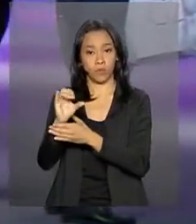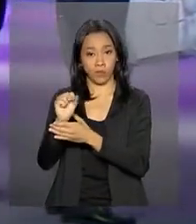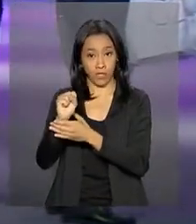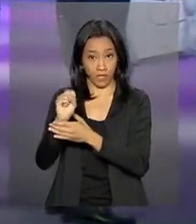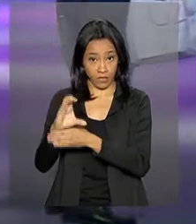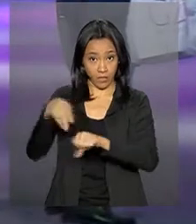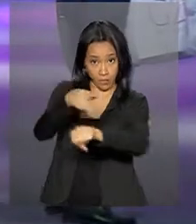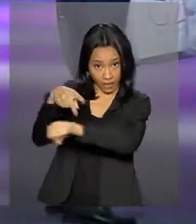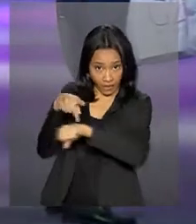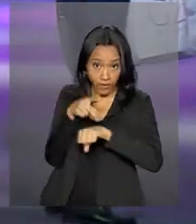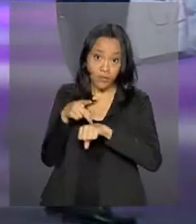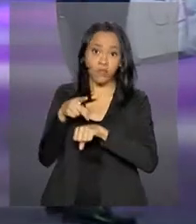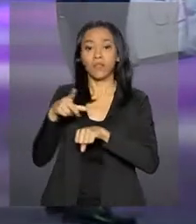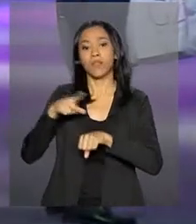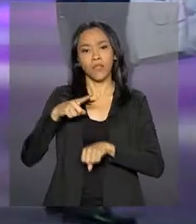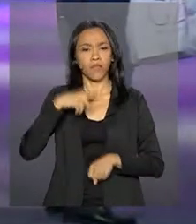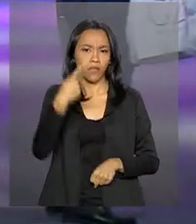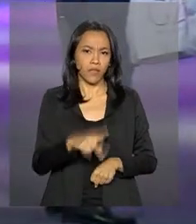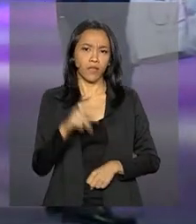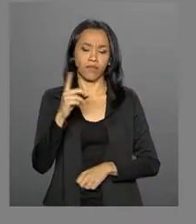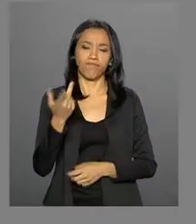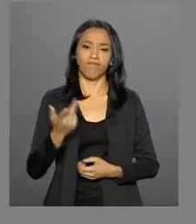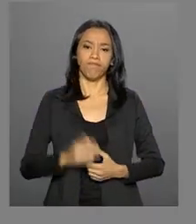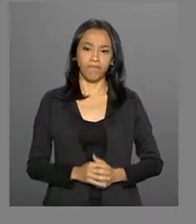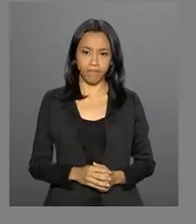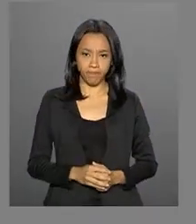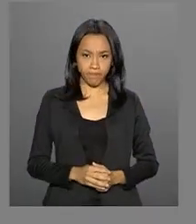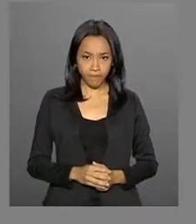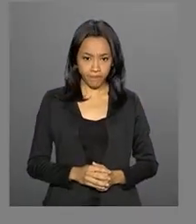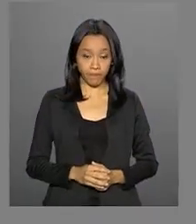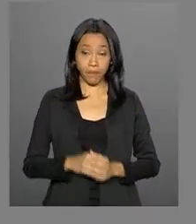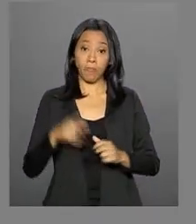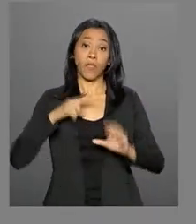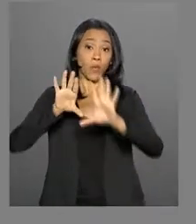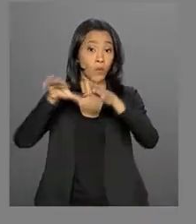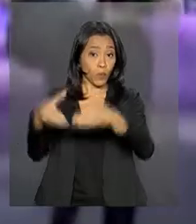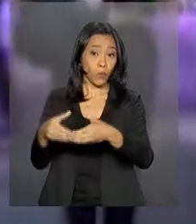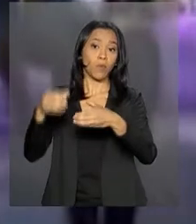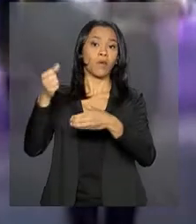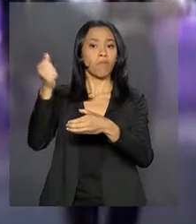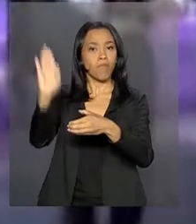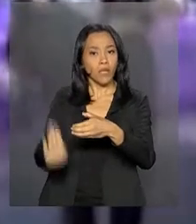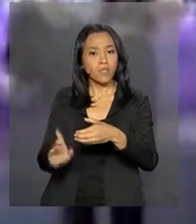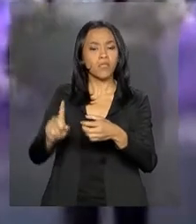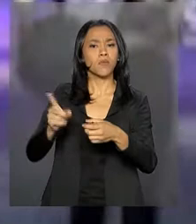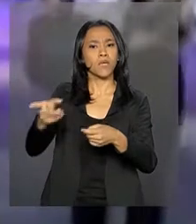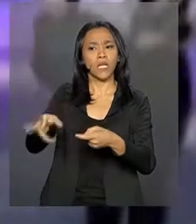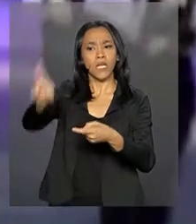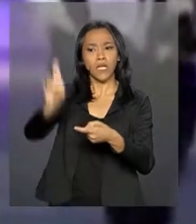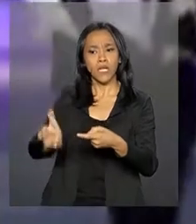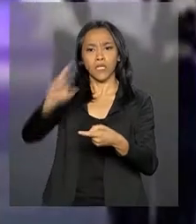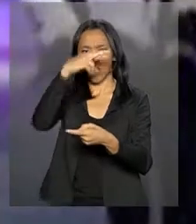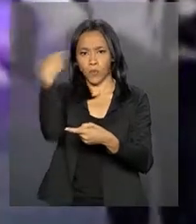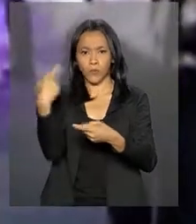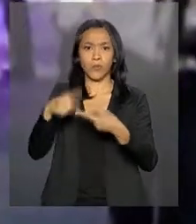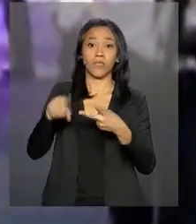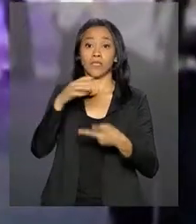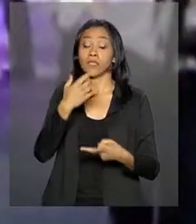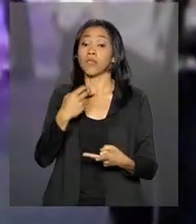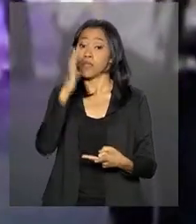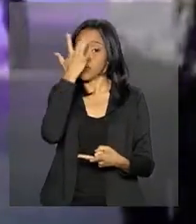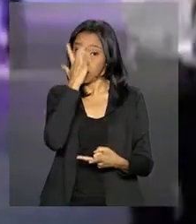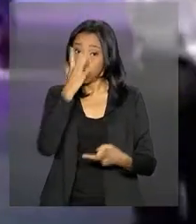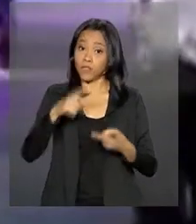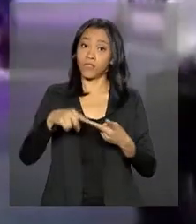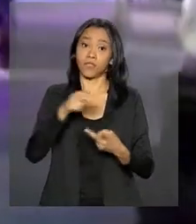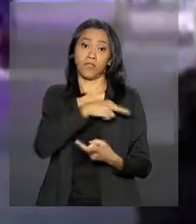Buenos Aires, no hotel... O grupo reúne, além do Brasil, líderes da Rússia, Índia, China